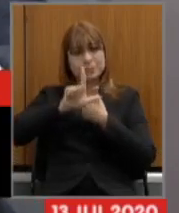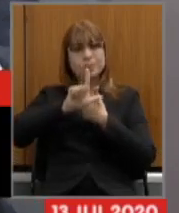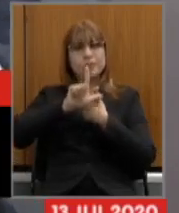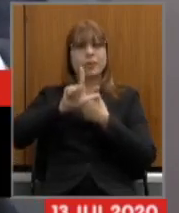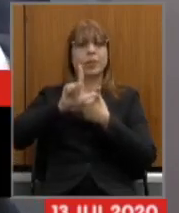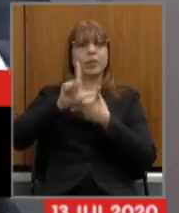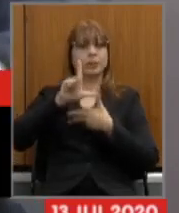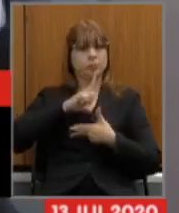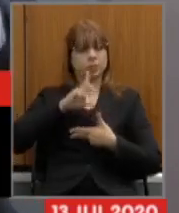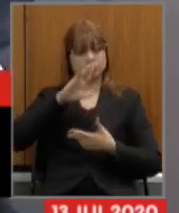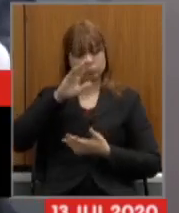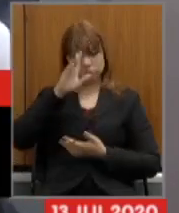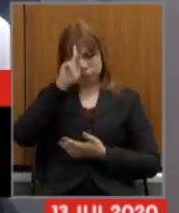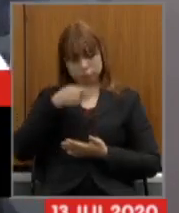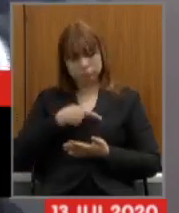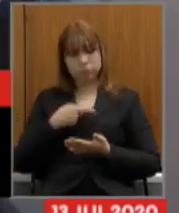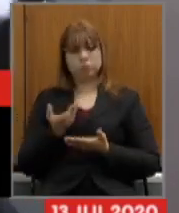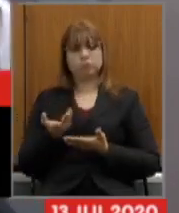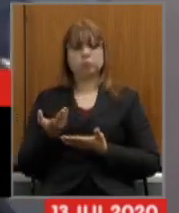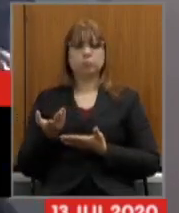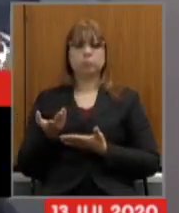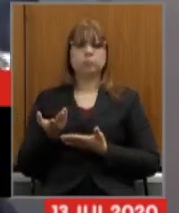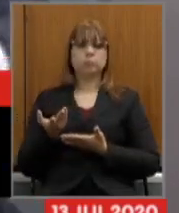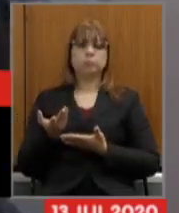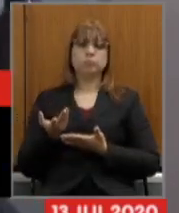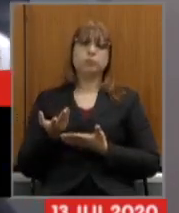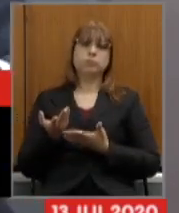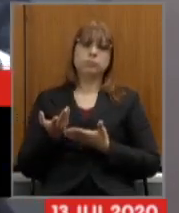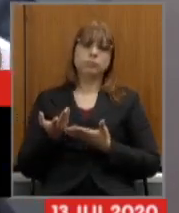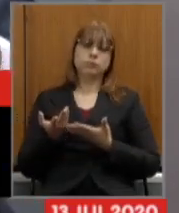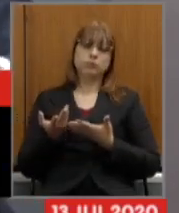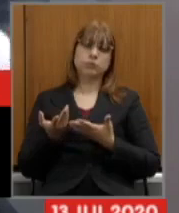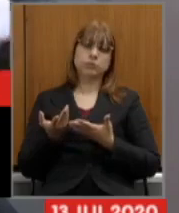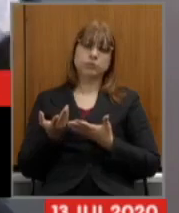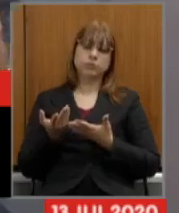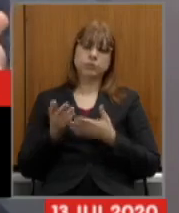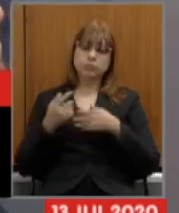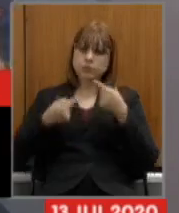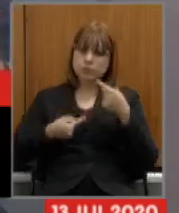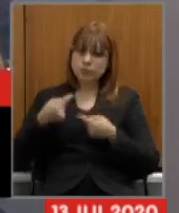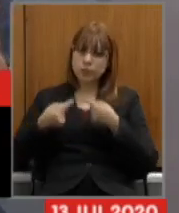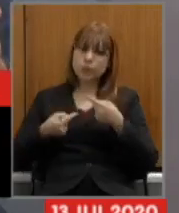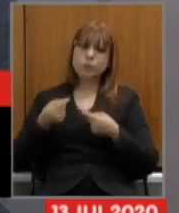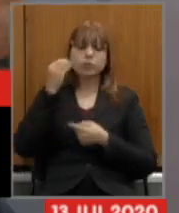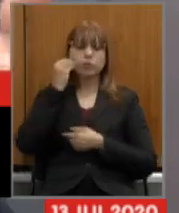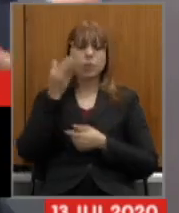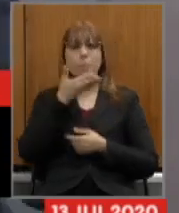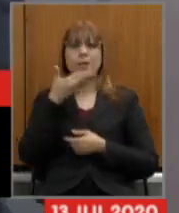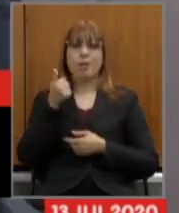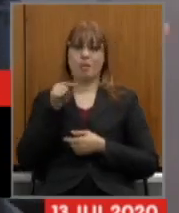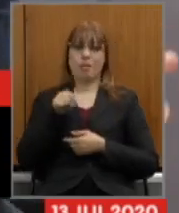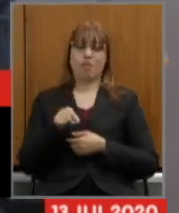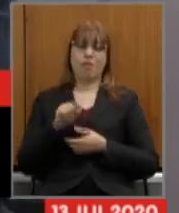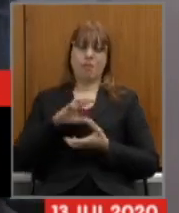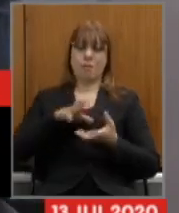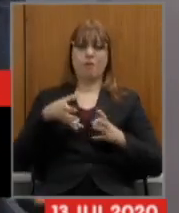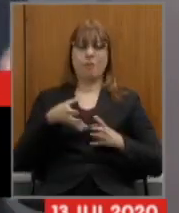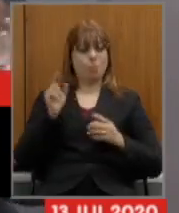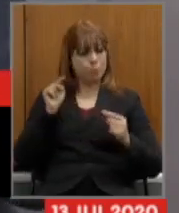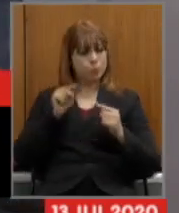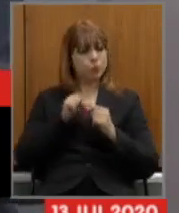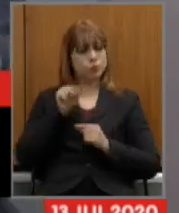autonomia e poderes de discutir alterar e melhorar a reforma essa é a nossa intenção